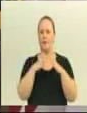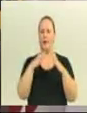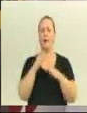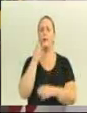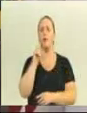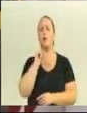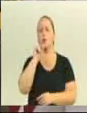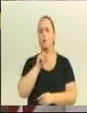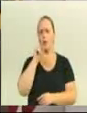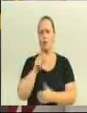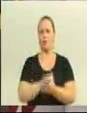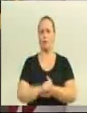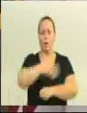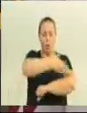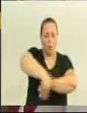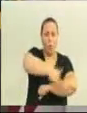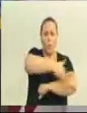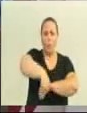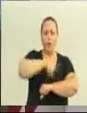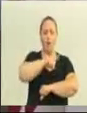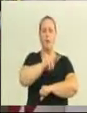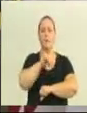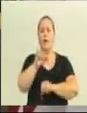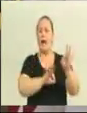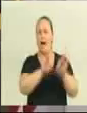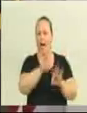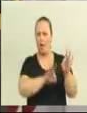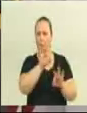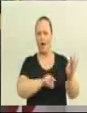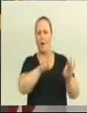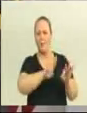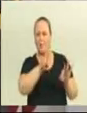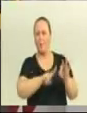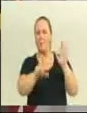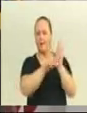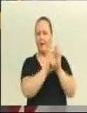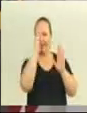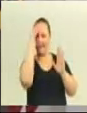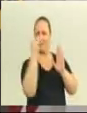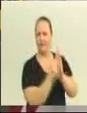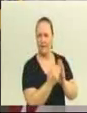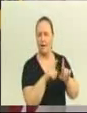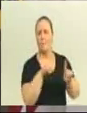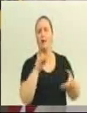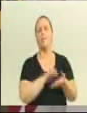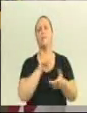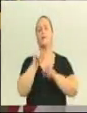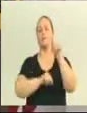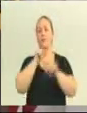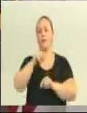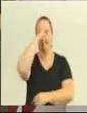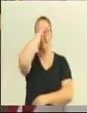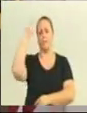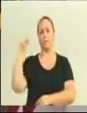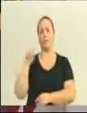custar absolutamente nada para o erário público. é só querer, é só ter